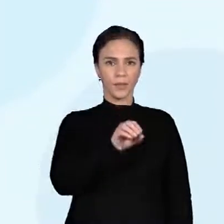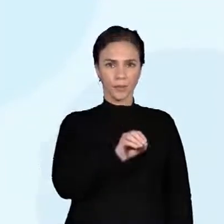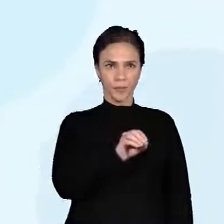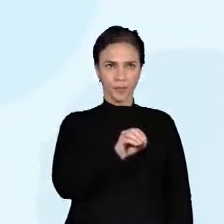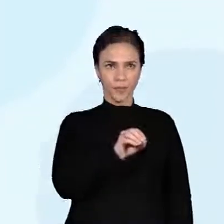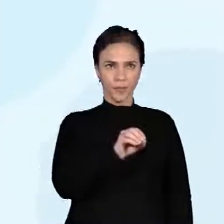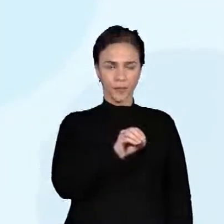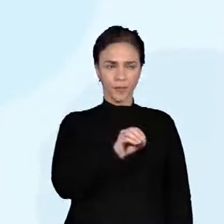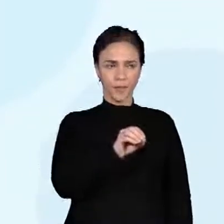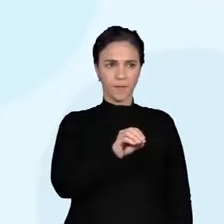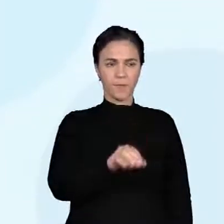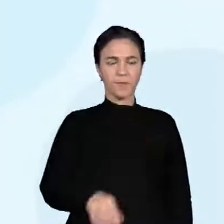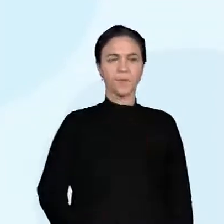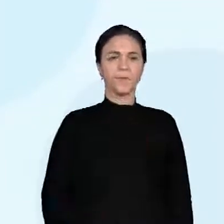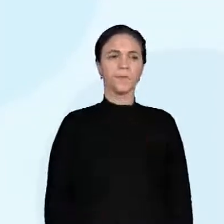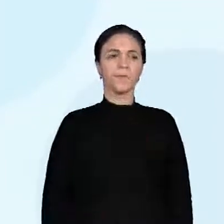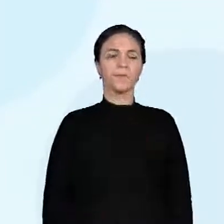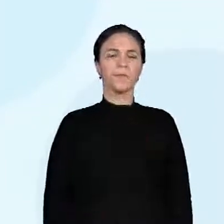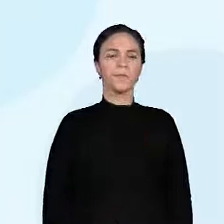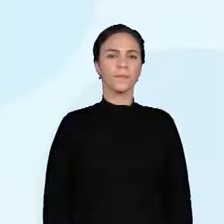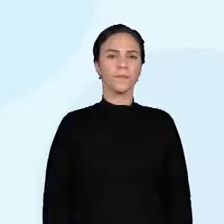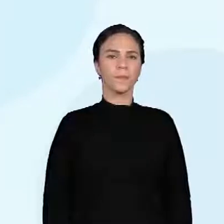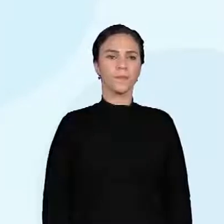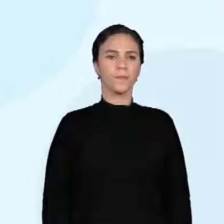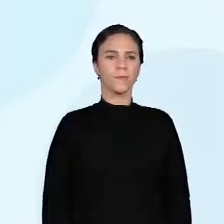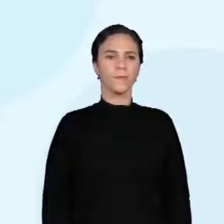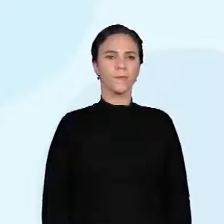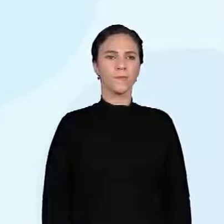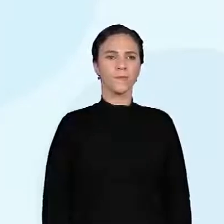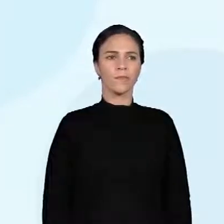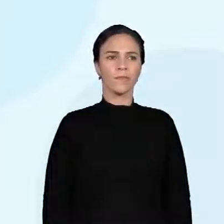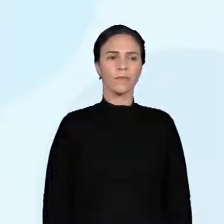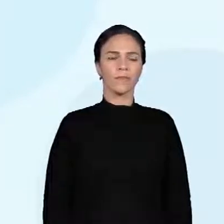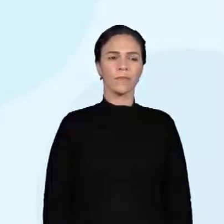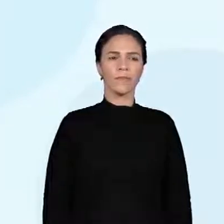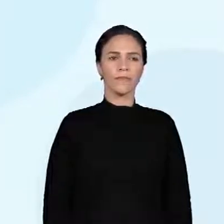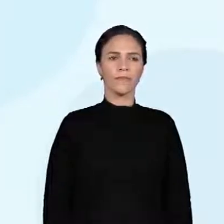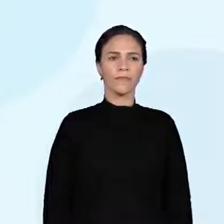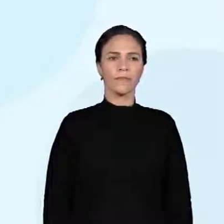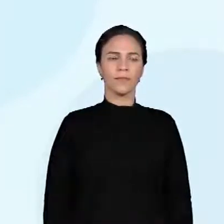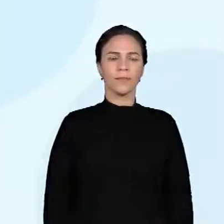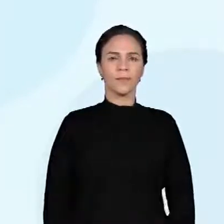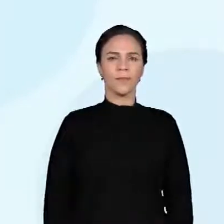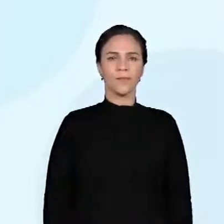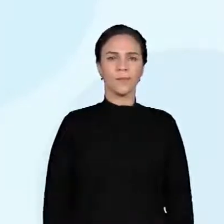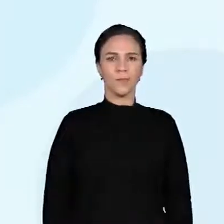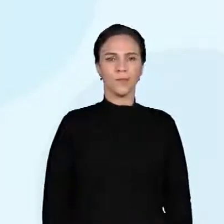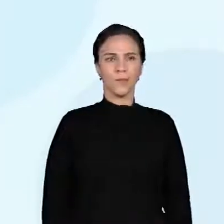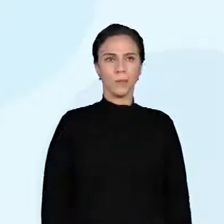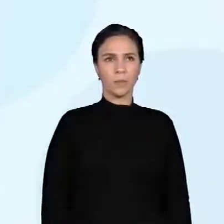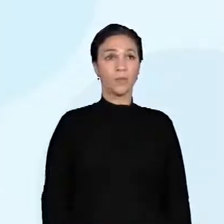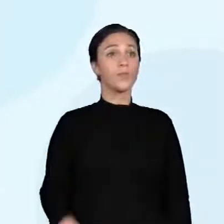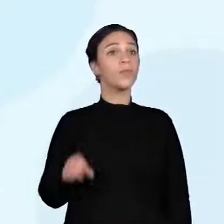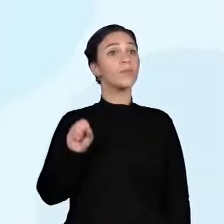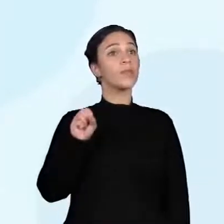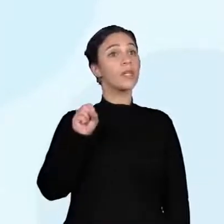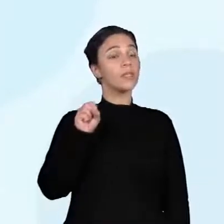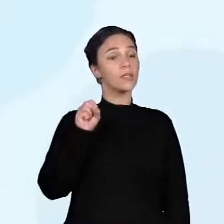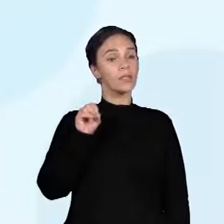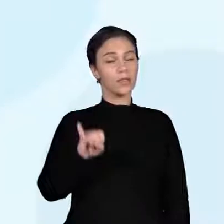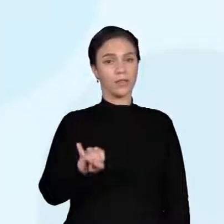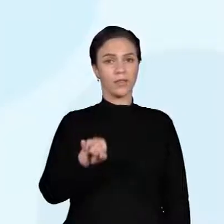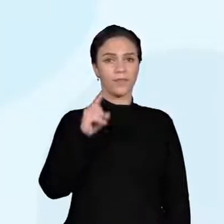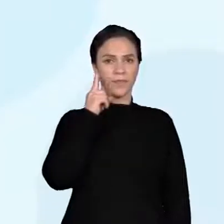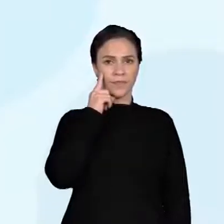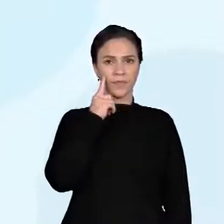A Ana Lu quase escreveu 58. Nós temos o 1.050. Se eu pegar esse 1.050